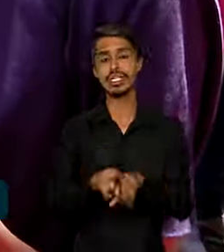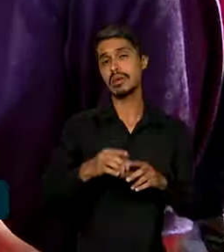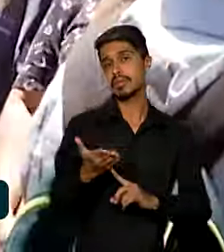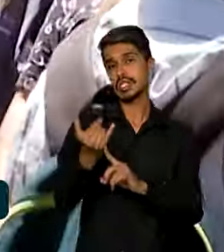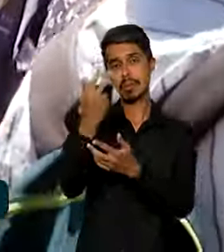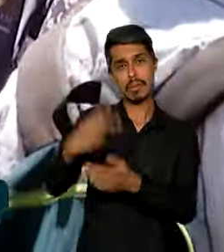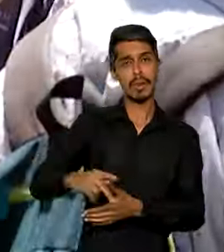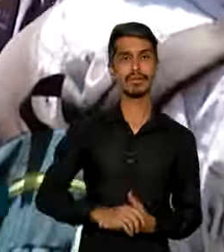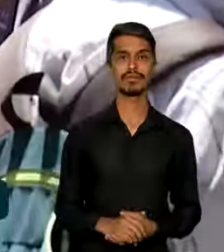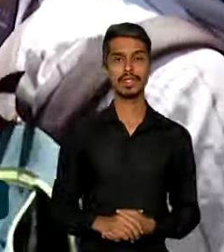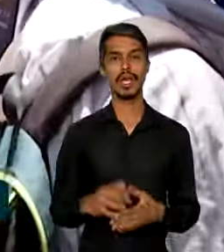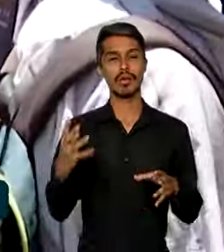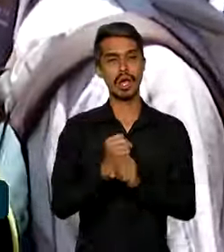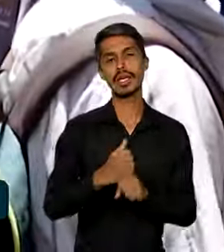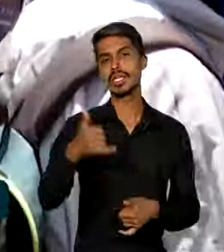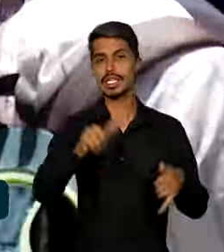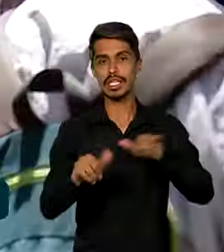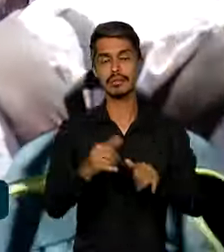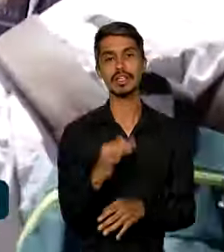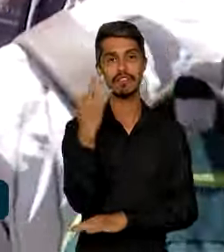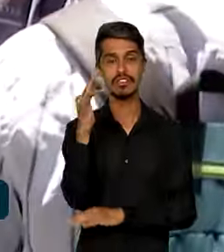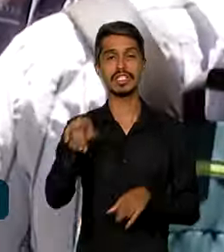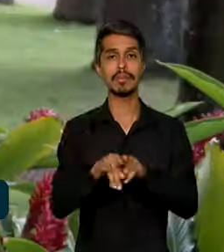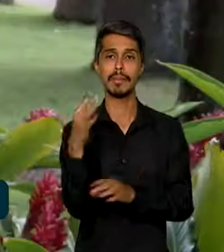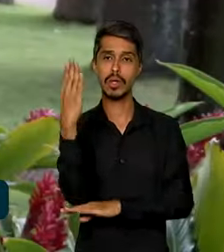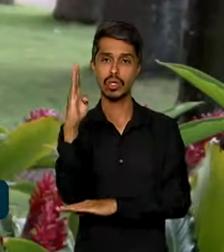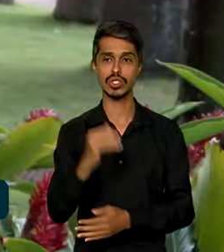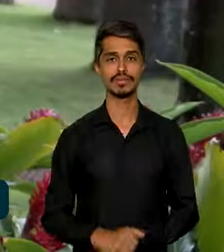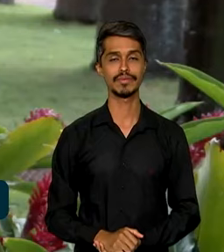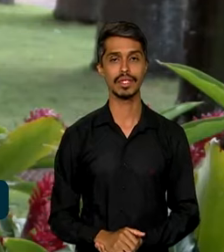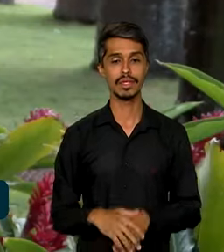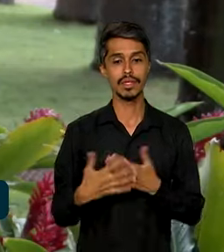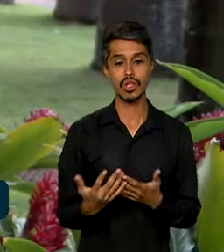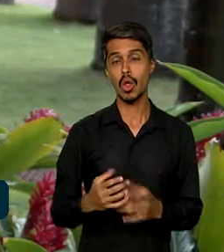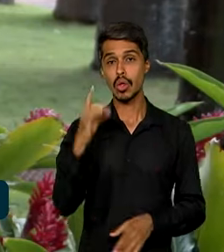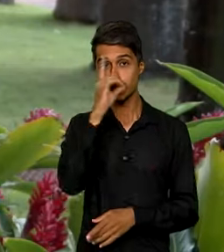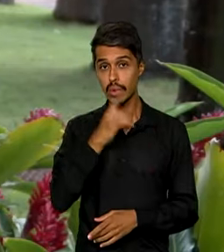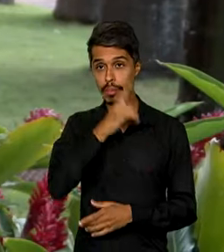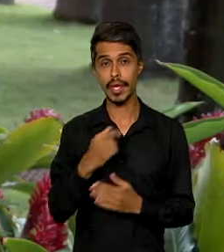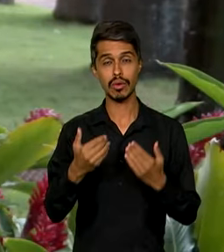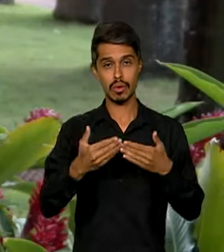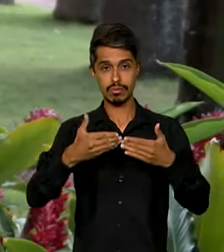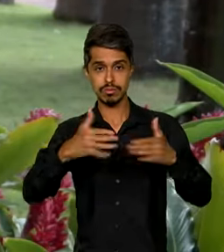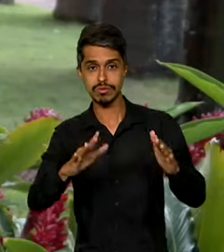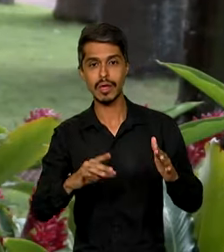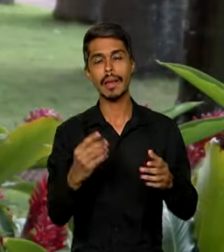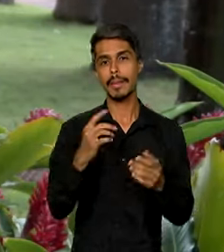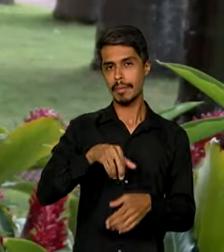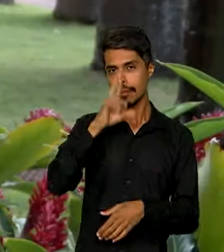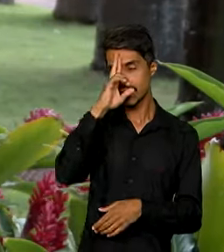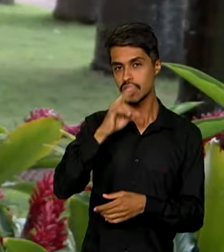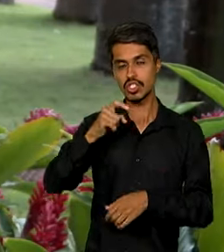tecnologias, que engloba química, física e biologia. No domingo, os portões vão abrir ao meio-dia e fechar às